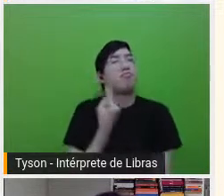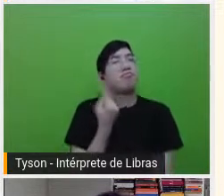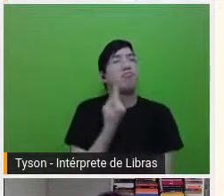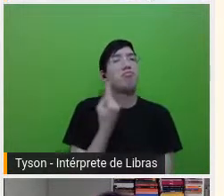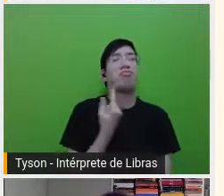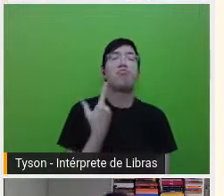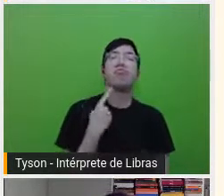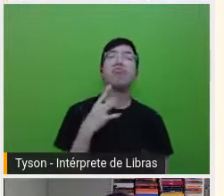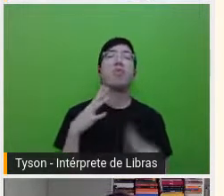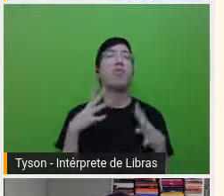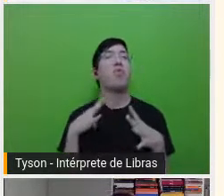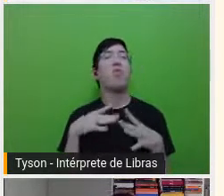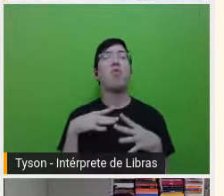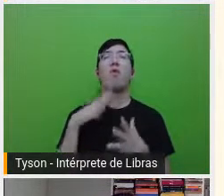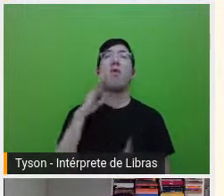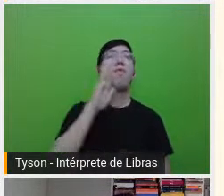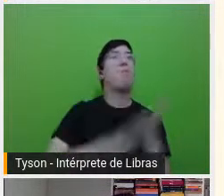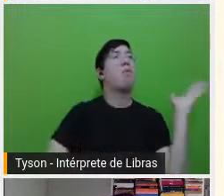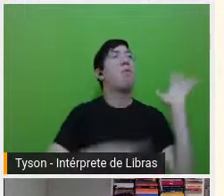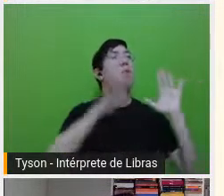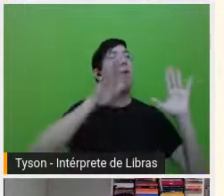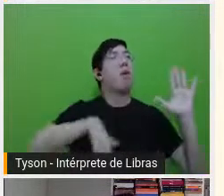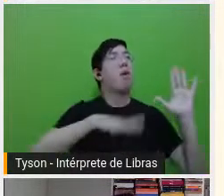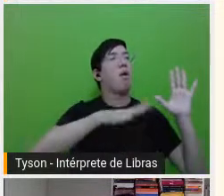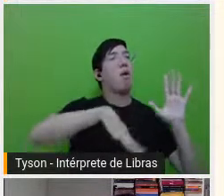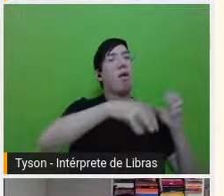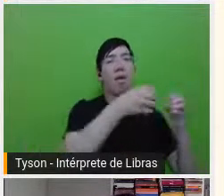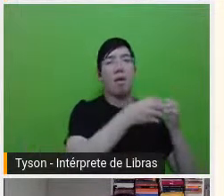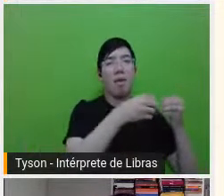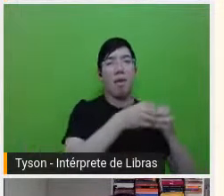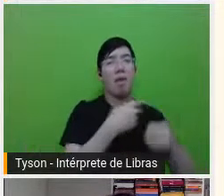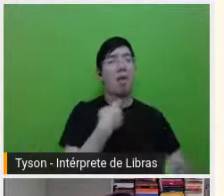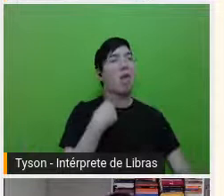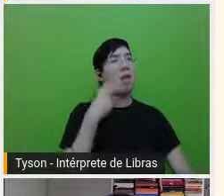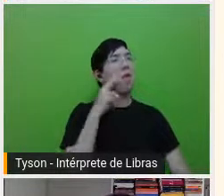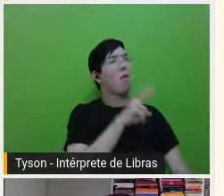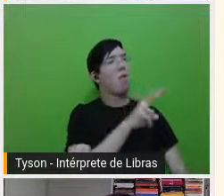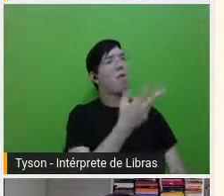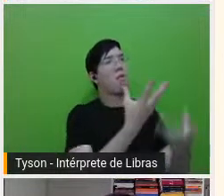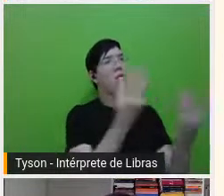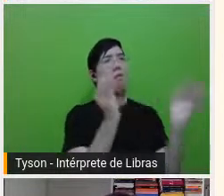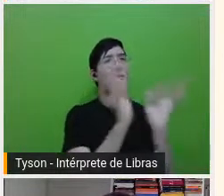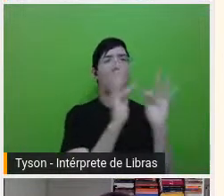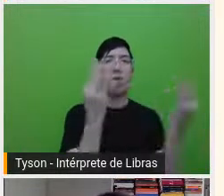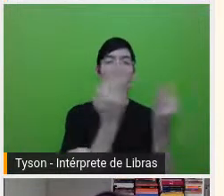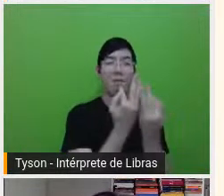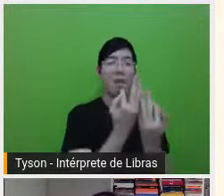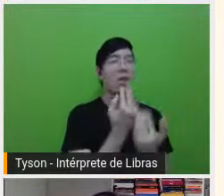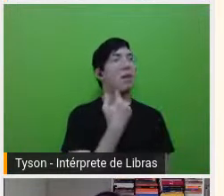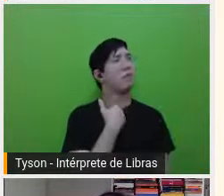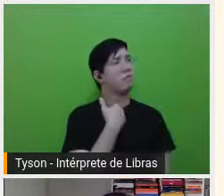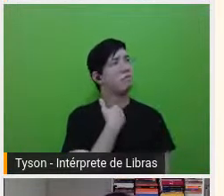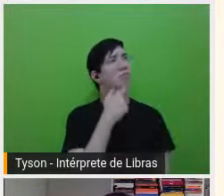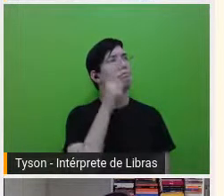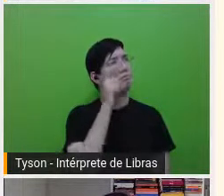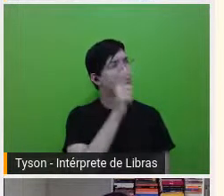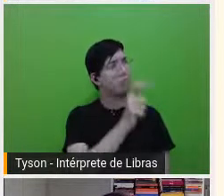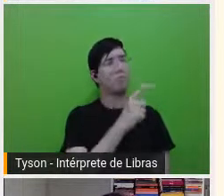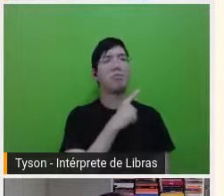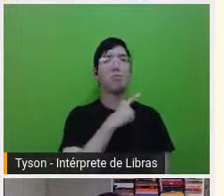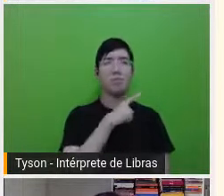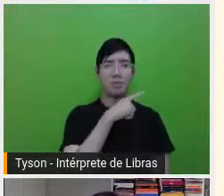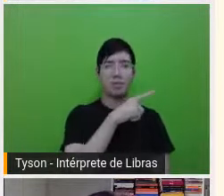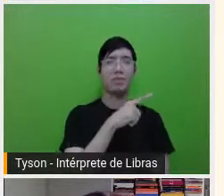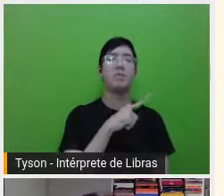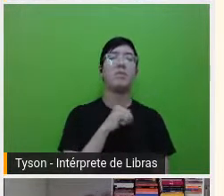para o litoral. E lá ela encontra uma barulhenta e numerosa família que chama a sua atenção, né? Como eu falei logo no início.